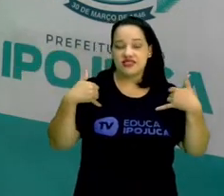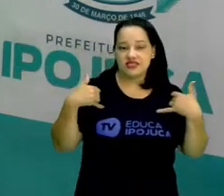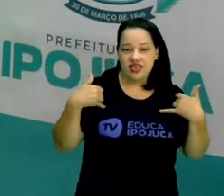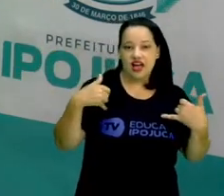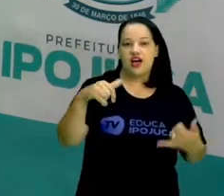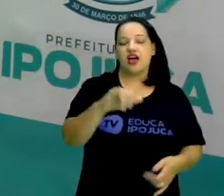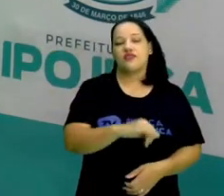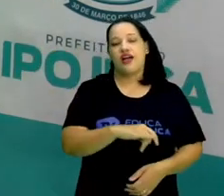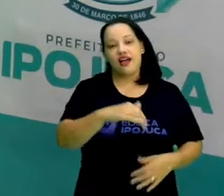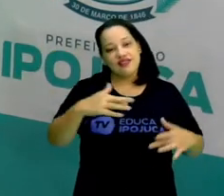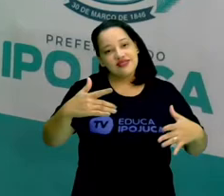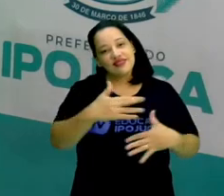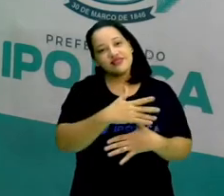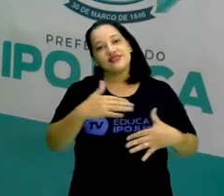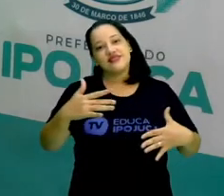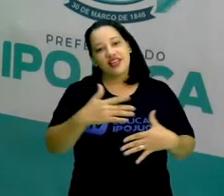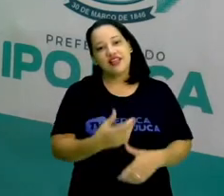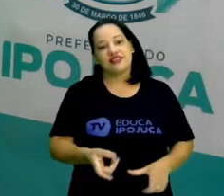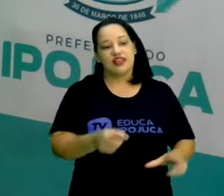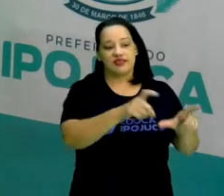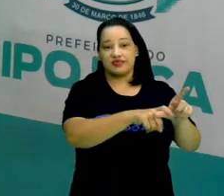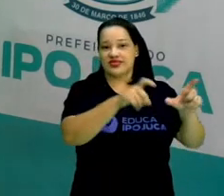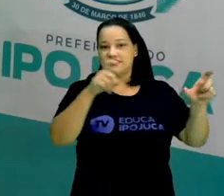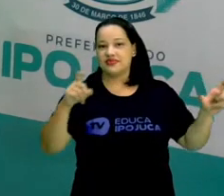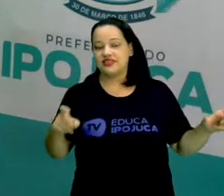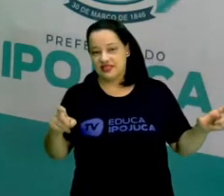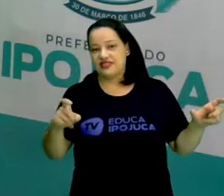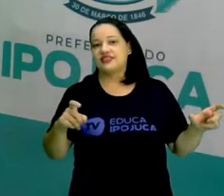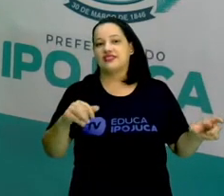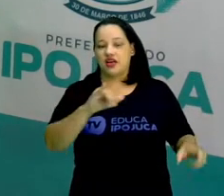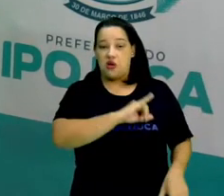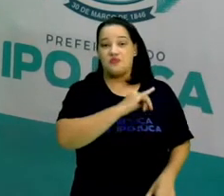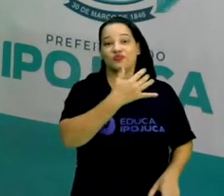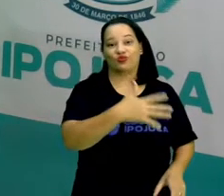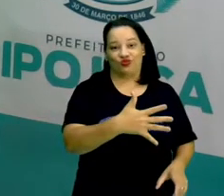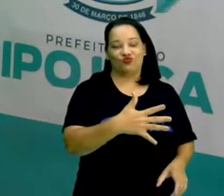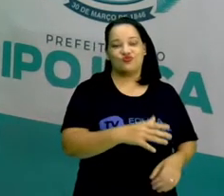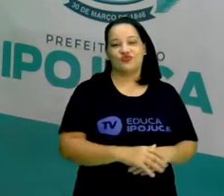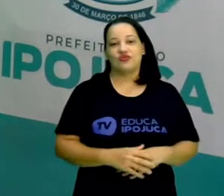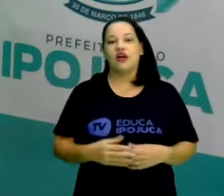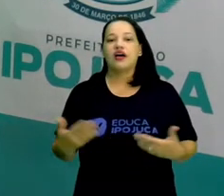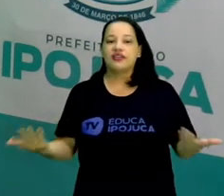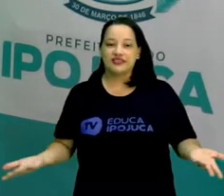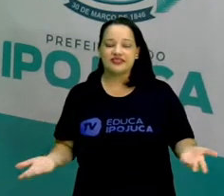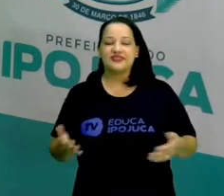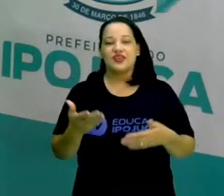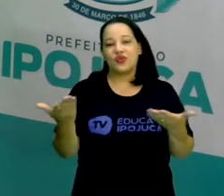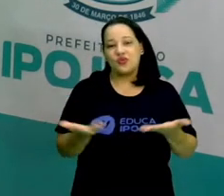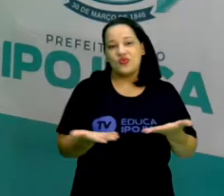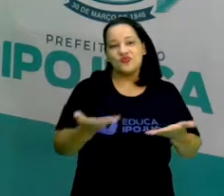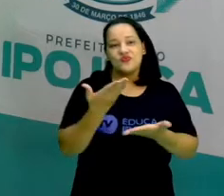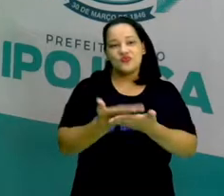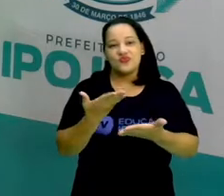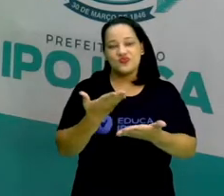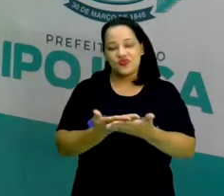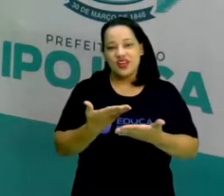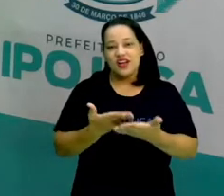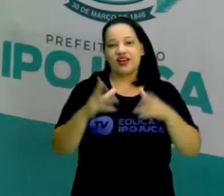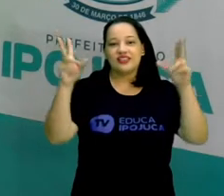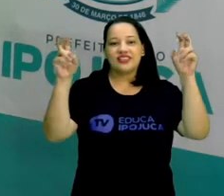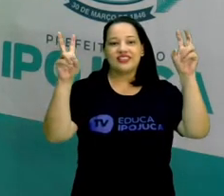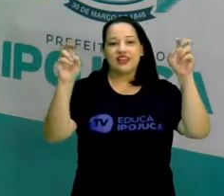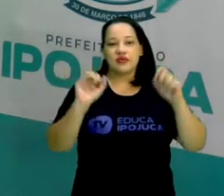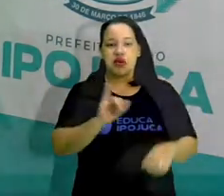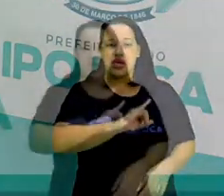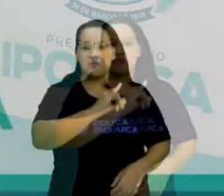cidade, a emancipação de nossa cidade em Ipojuca. Portanto, a aula de hoje é sobre